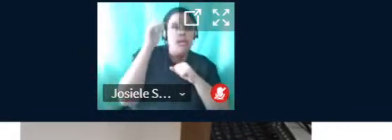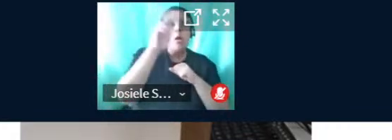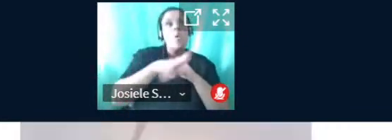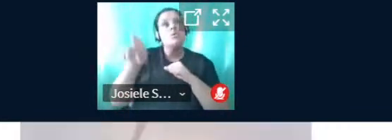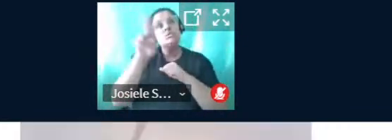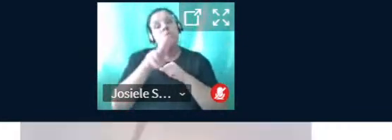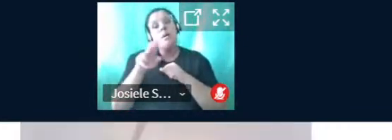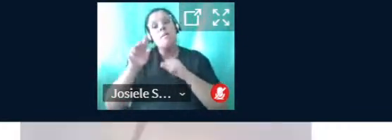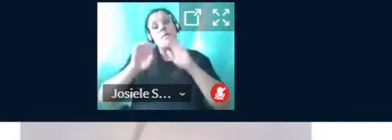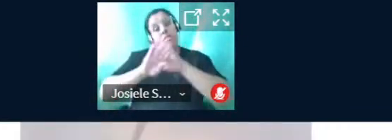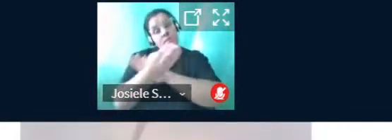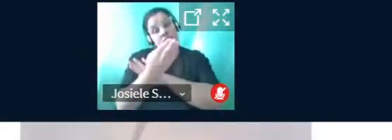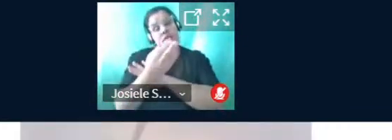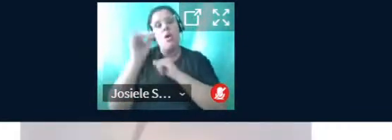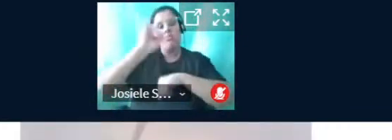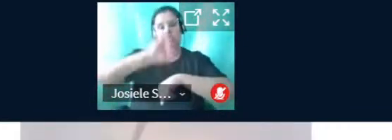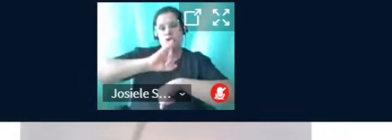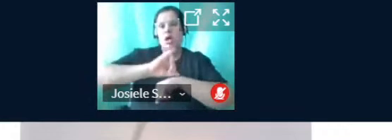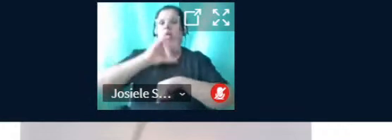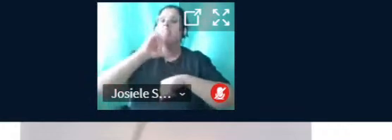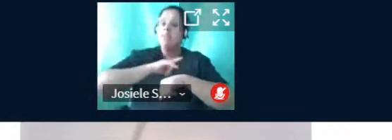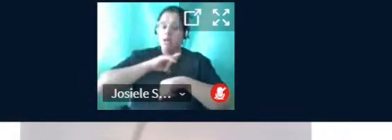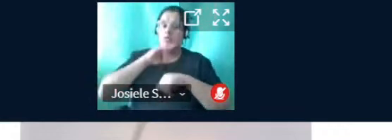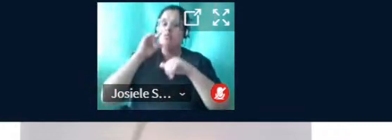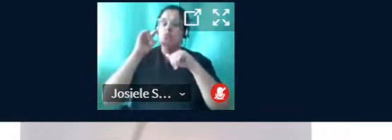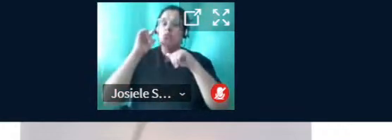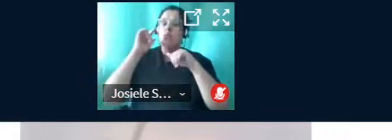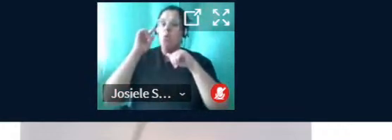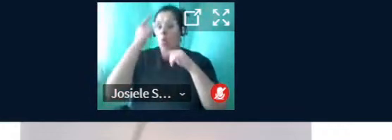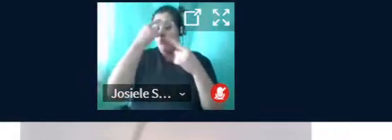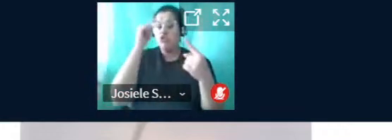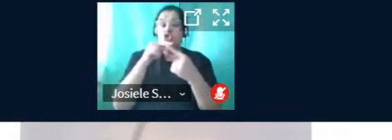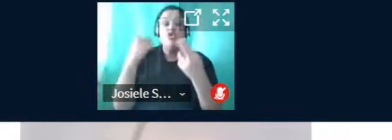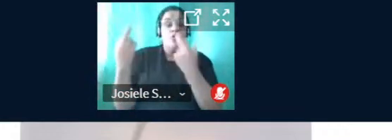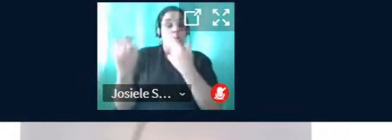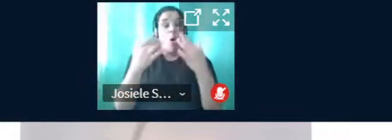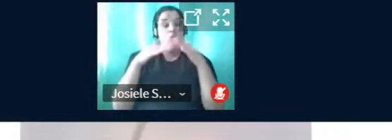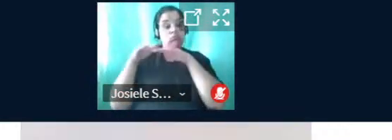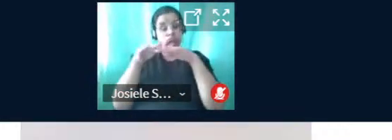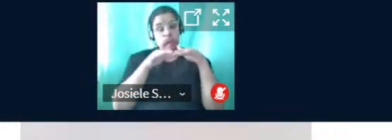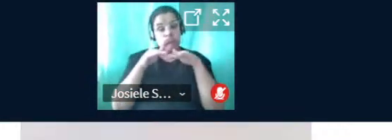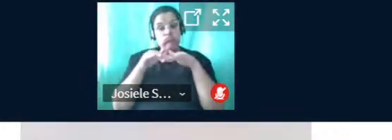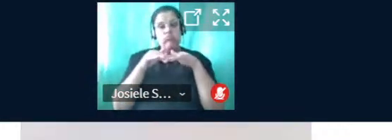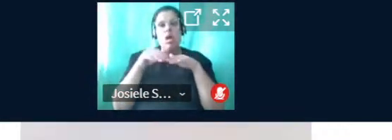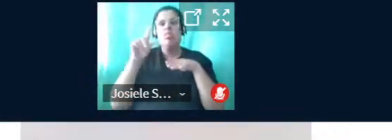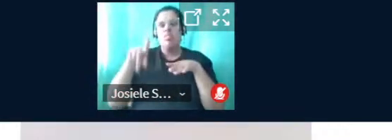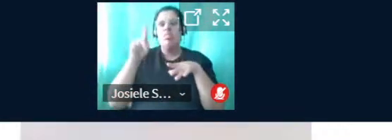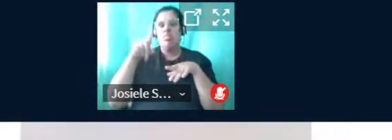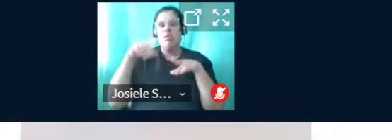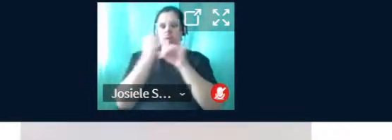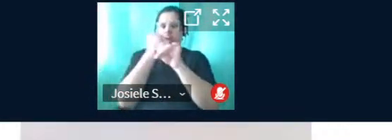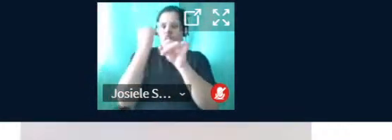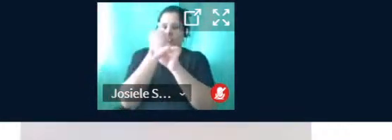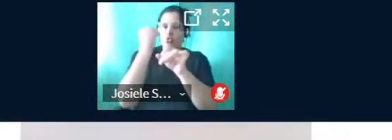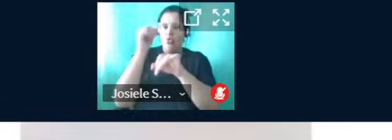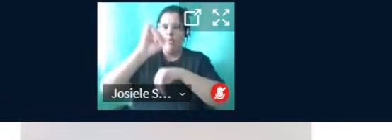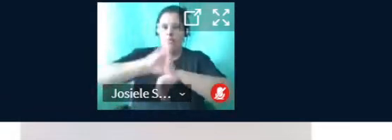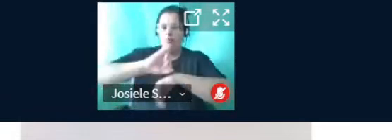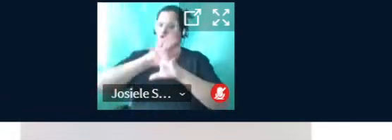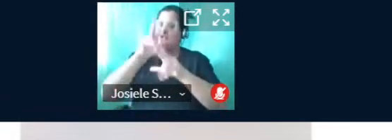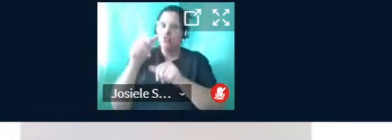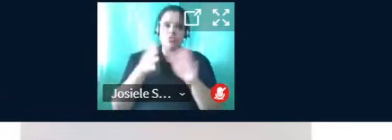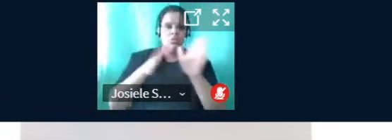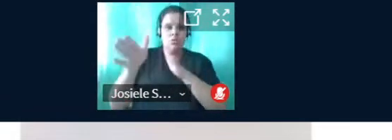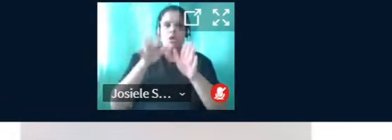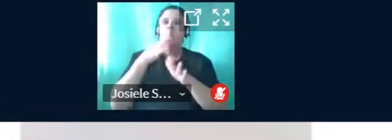objeto, mas que no fim, tenham o mesmo propósito, e juntos realizam a construção de um objeto. Todos têm acesso ao conhecimento